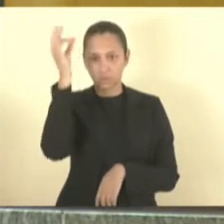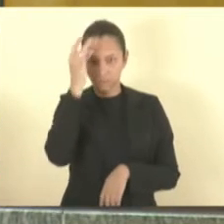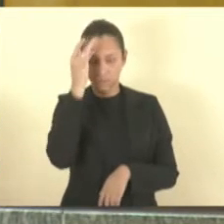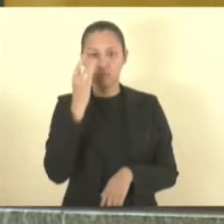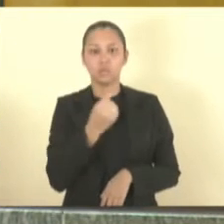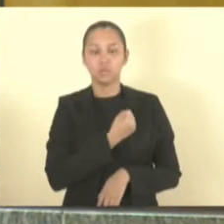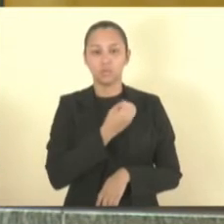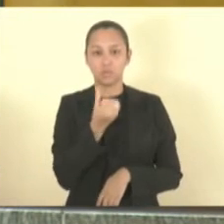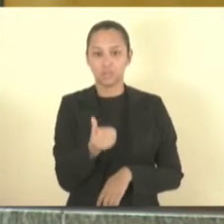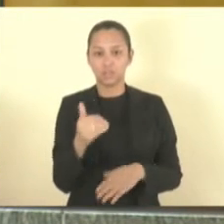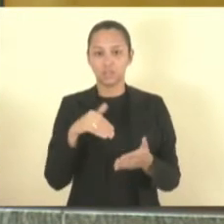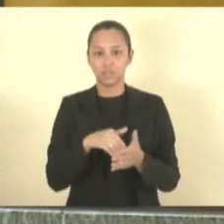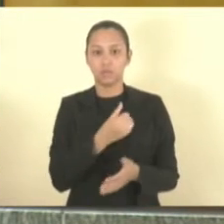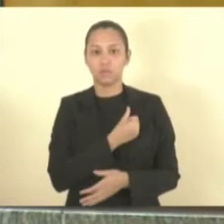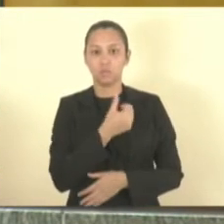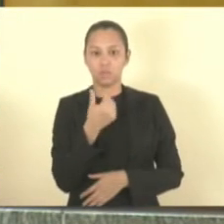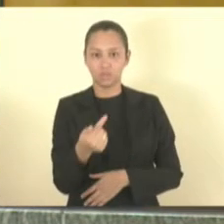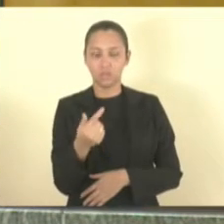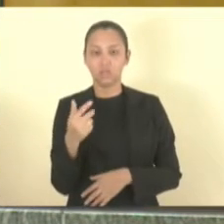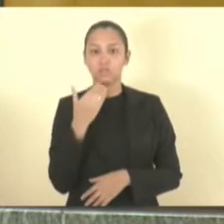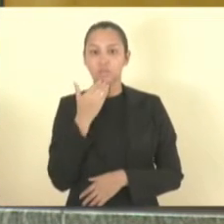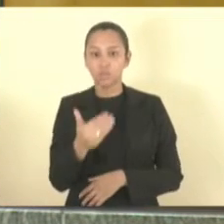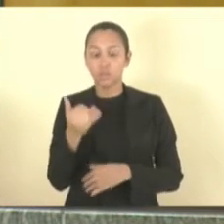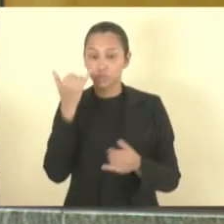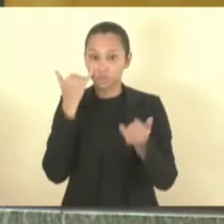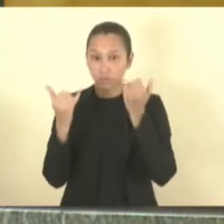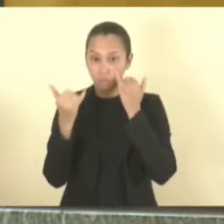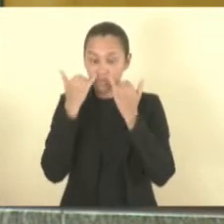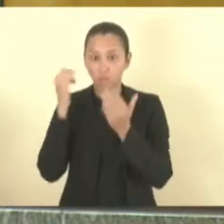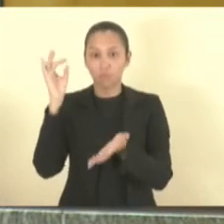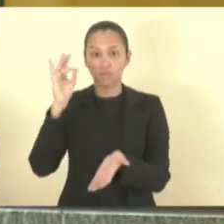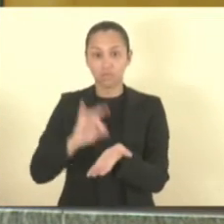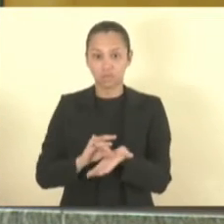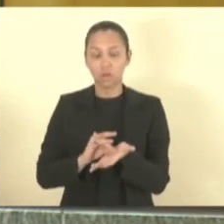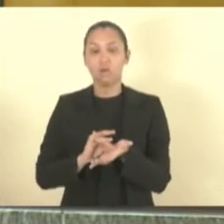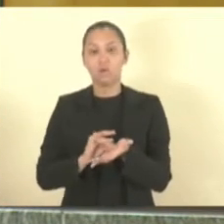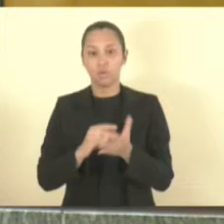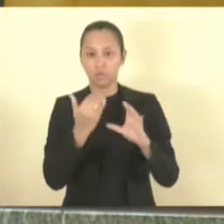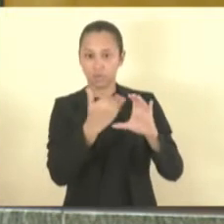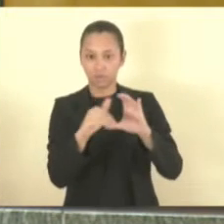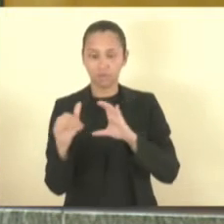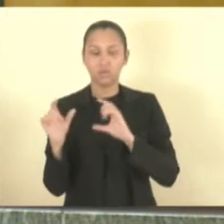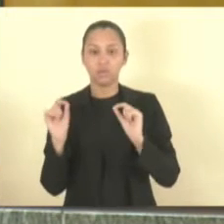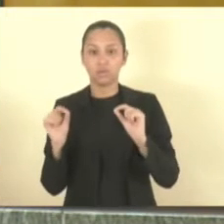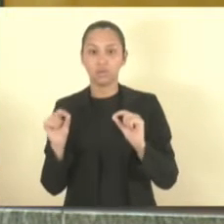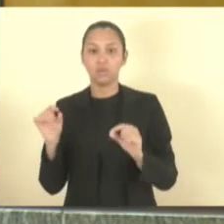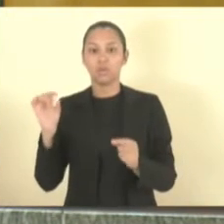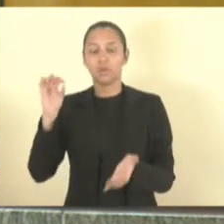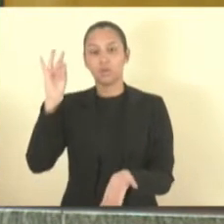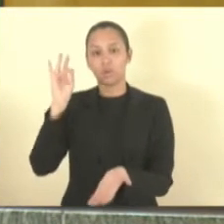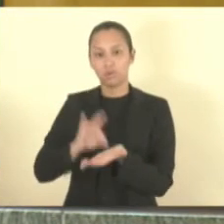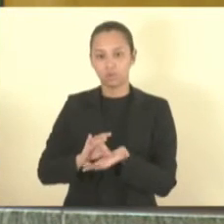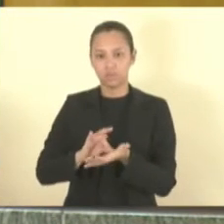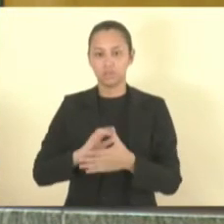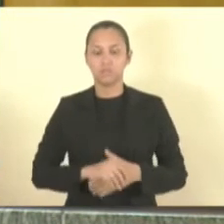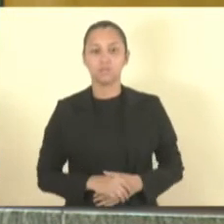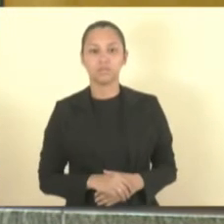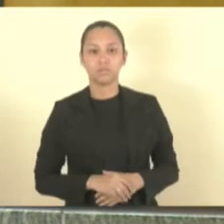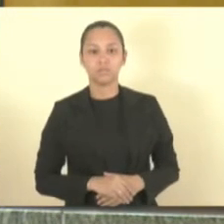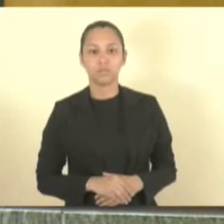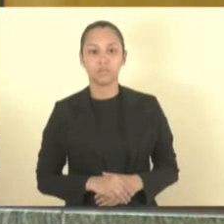6 ao item 7, tratam-se de requerimentos de informações oficiais. O despacho para esses itens é oficie-se.